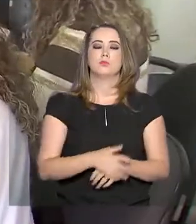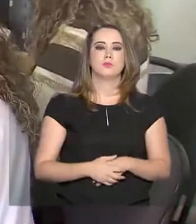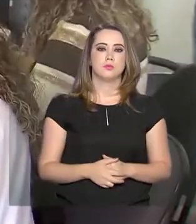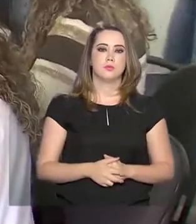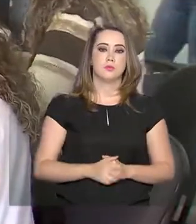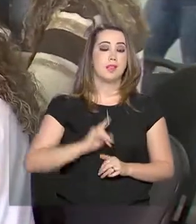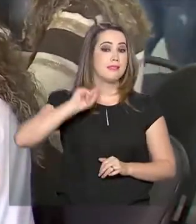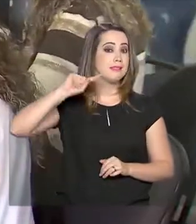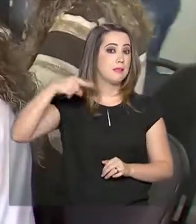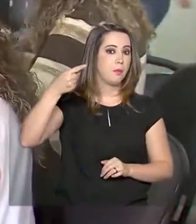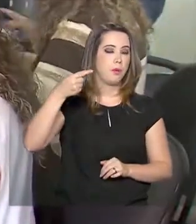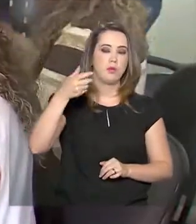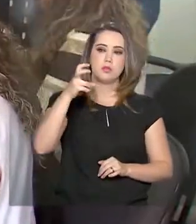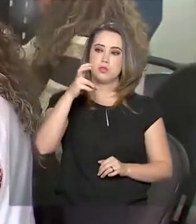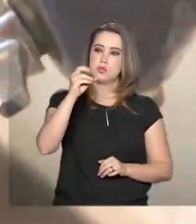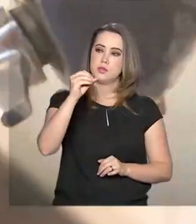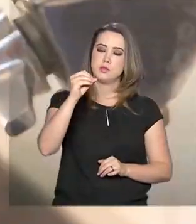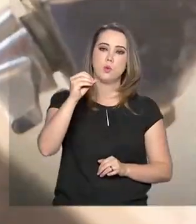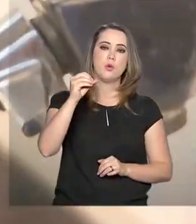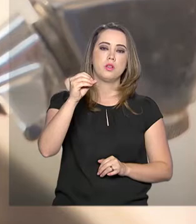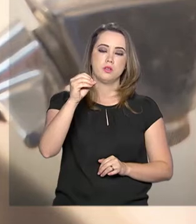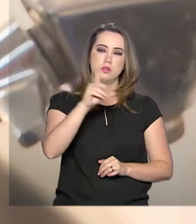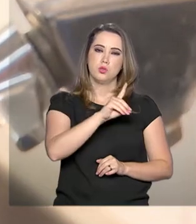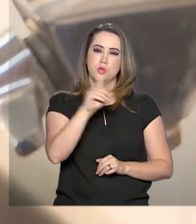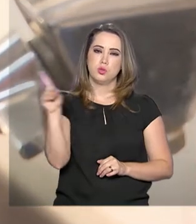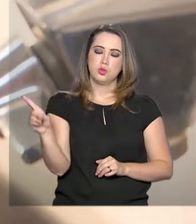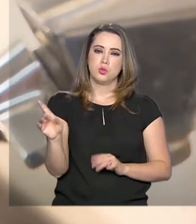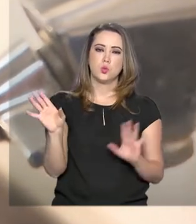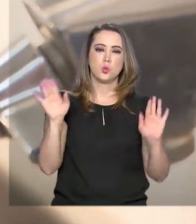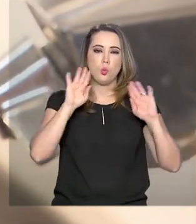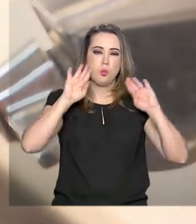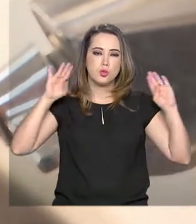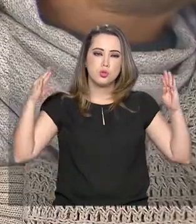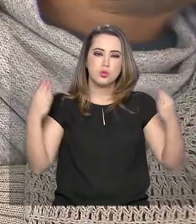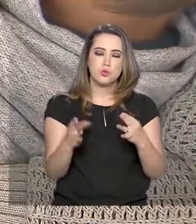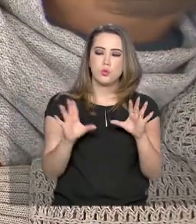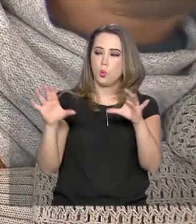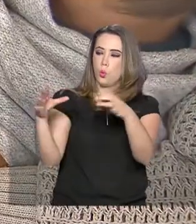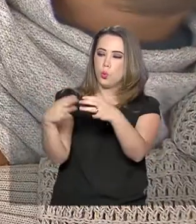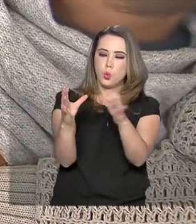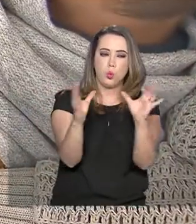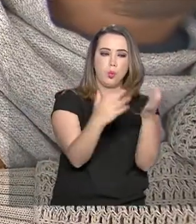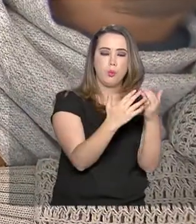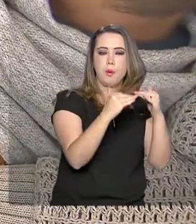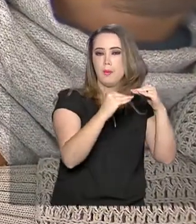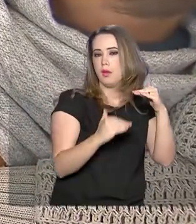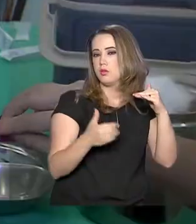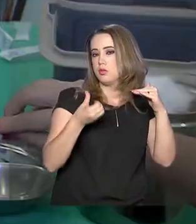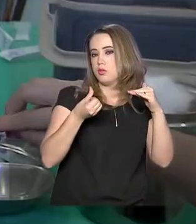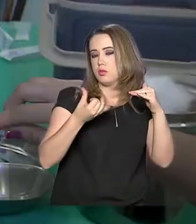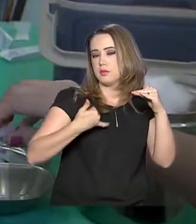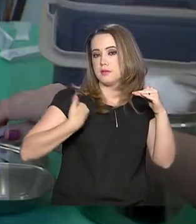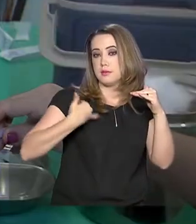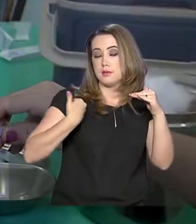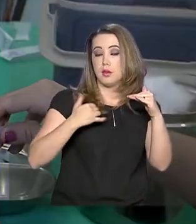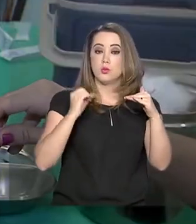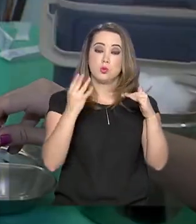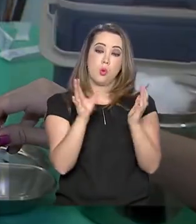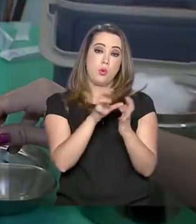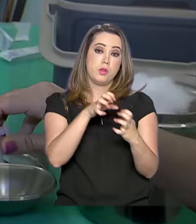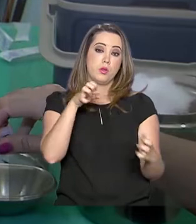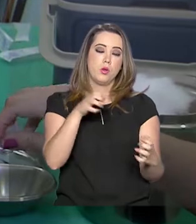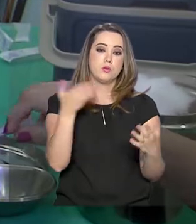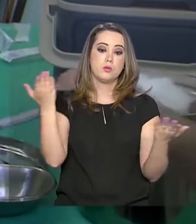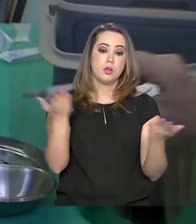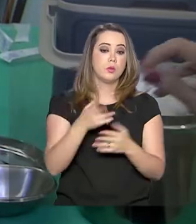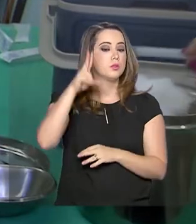Após 50 dias de campanha direcionada para um público prioritário, como menores de 6 anos e idosos, a partir